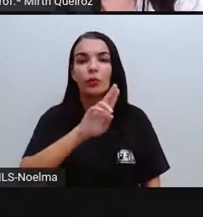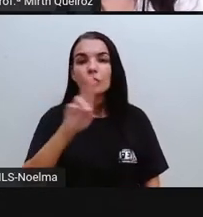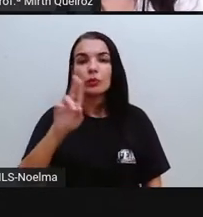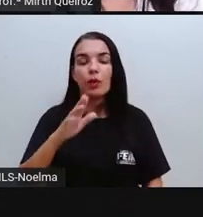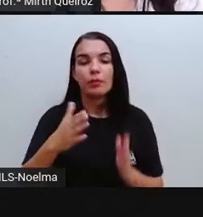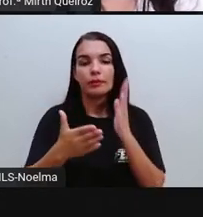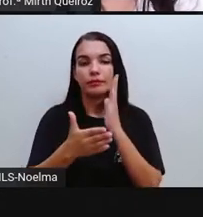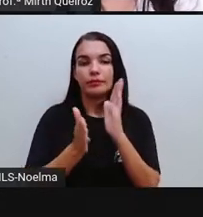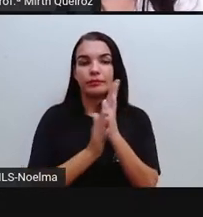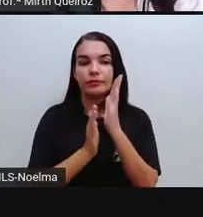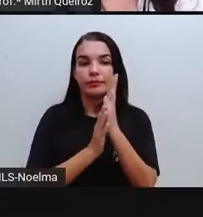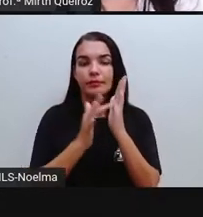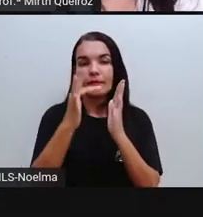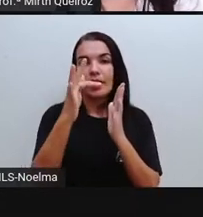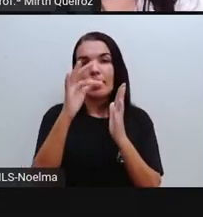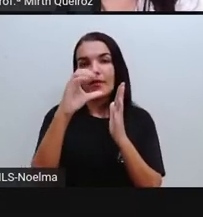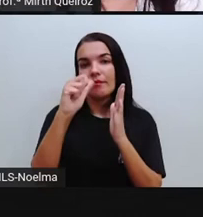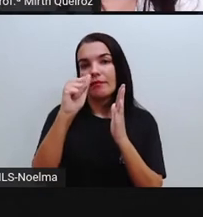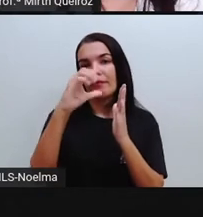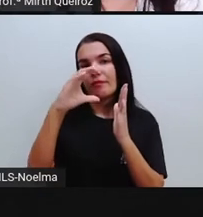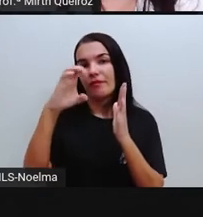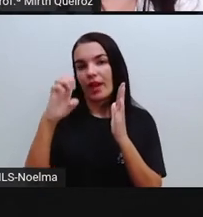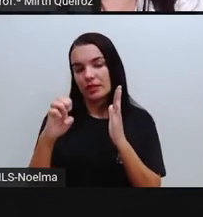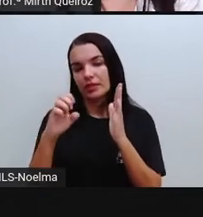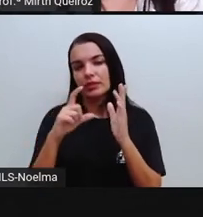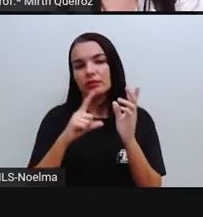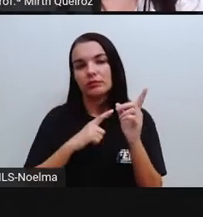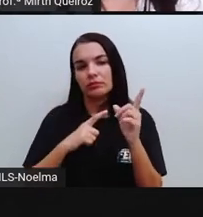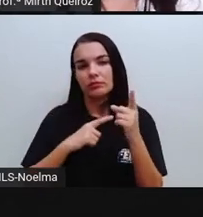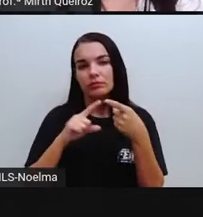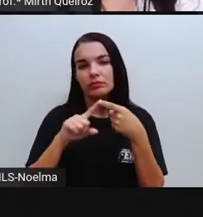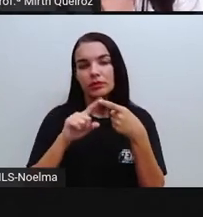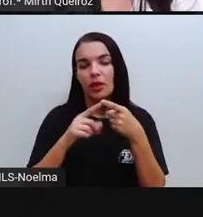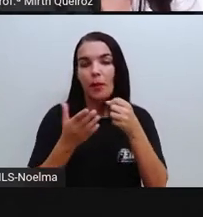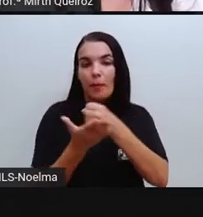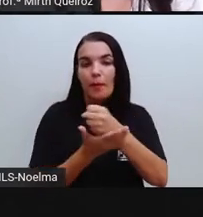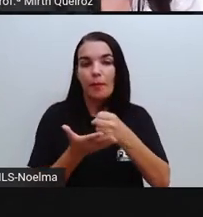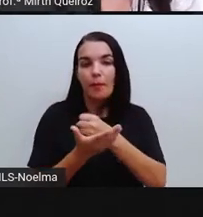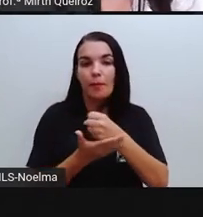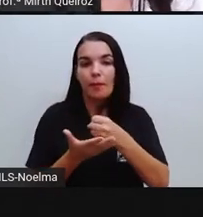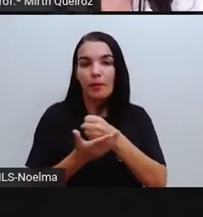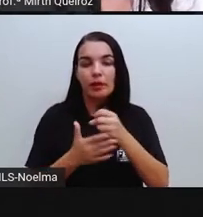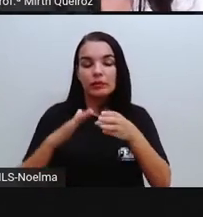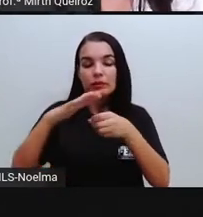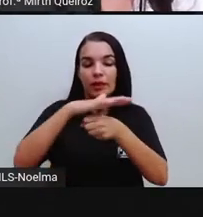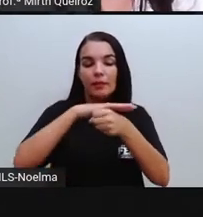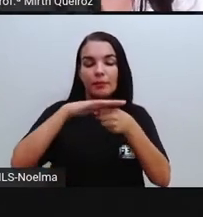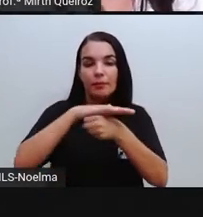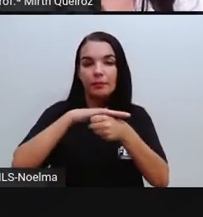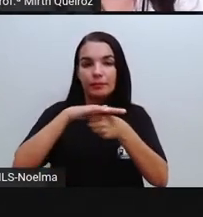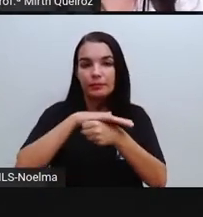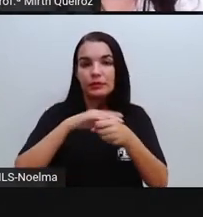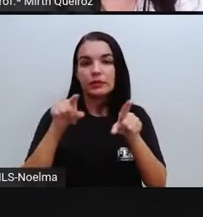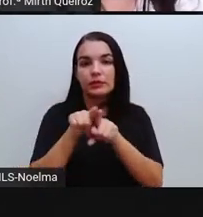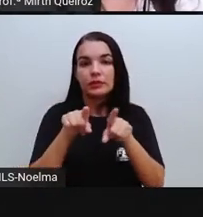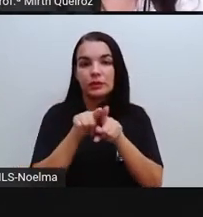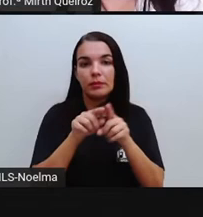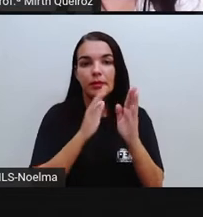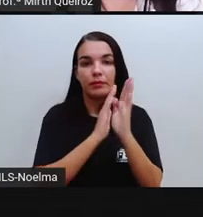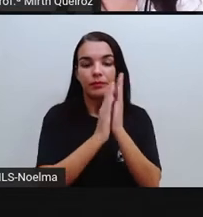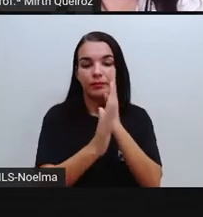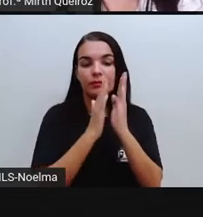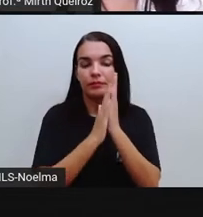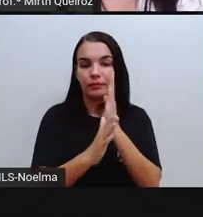faces podem receber os seguintes nomes especiais. Base e face lateral, né? No caso do cubo,